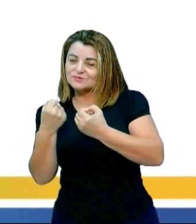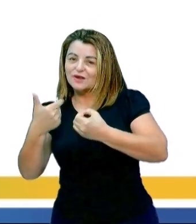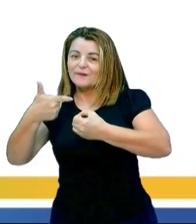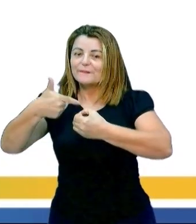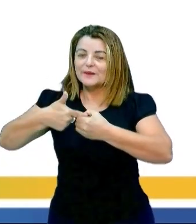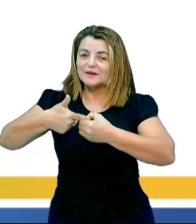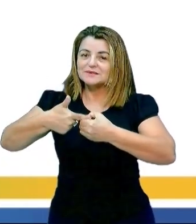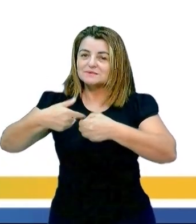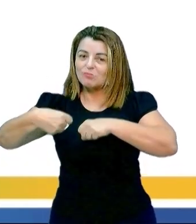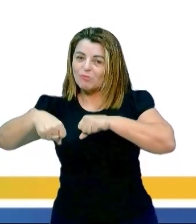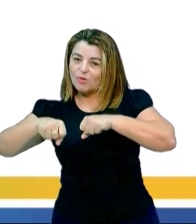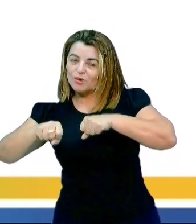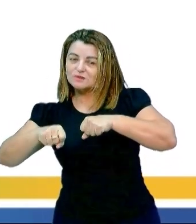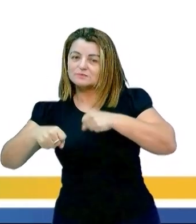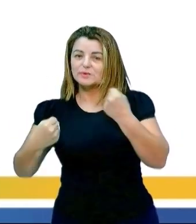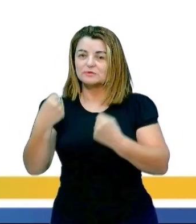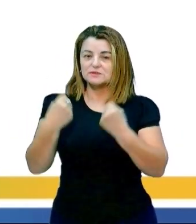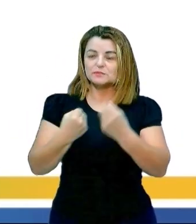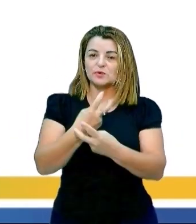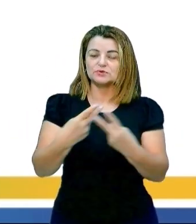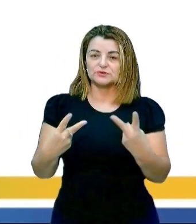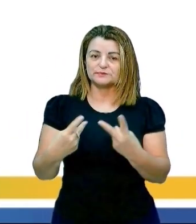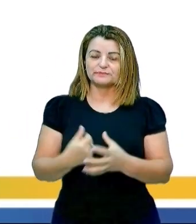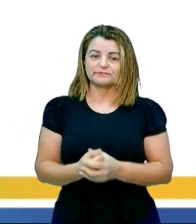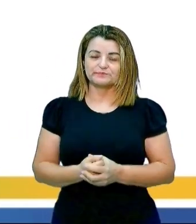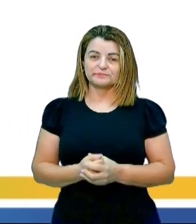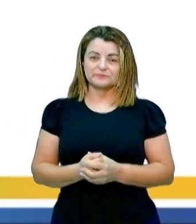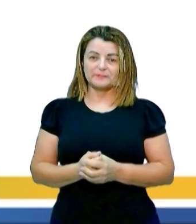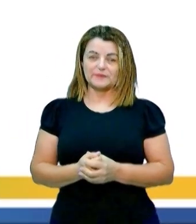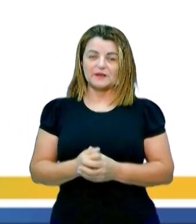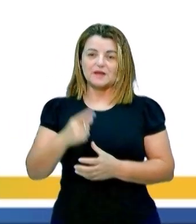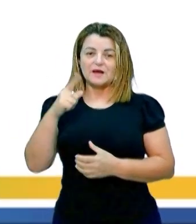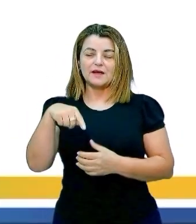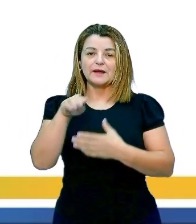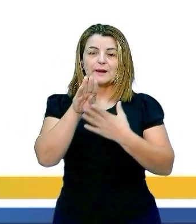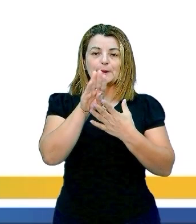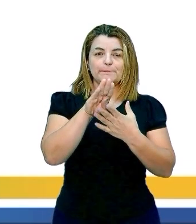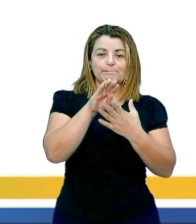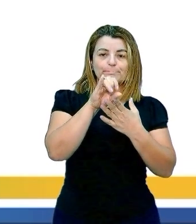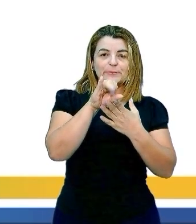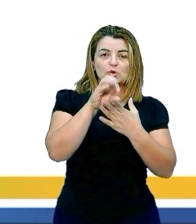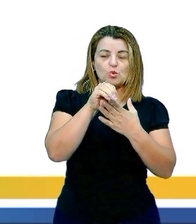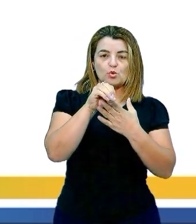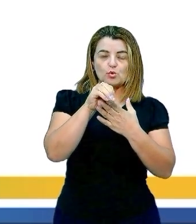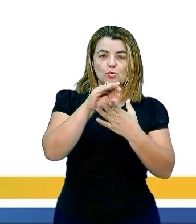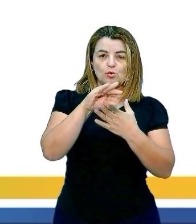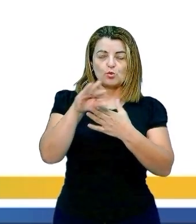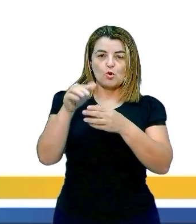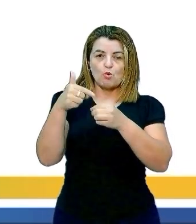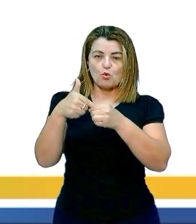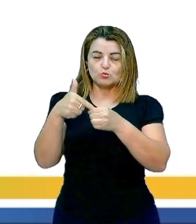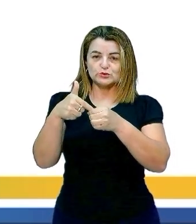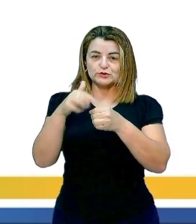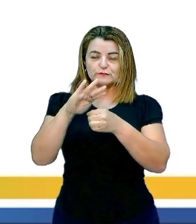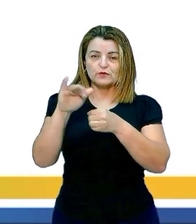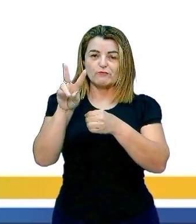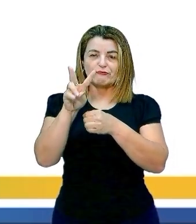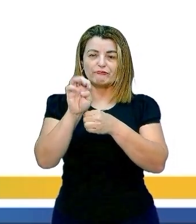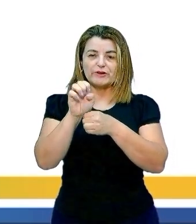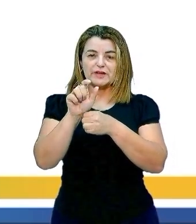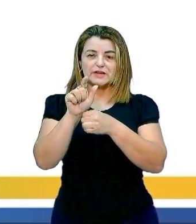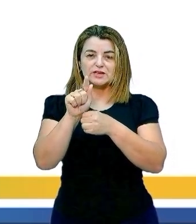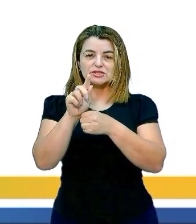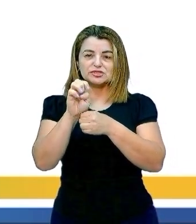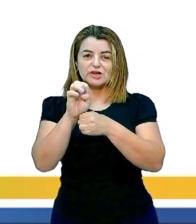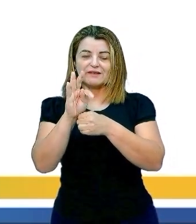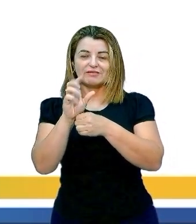enfim, transporte. Isso é biocombustível vegetal, ok? Tem sido incentivado pelos